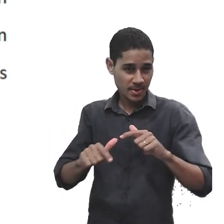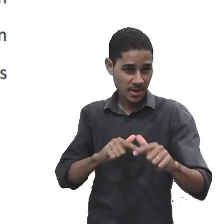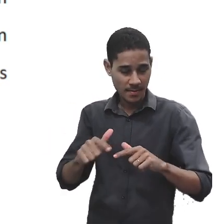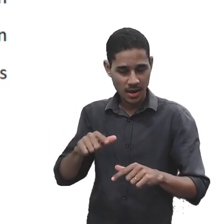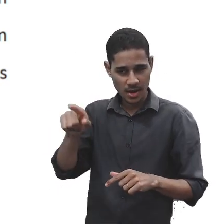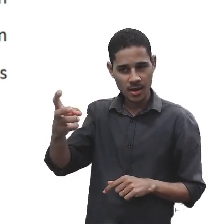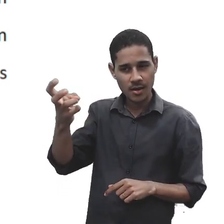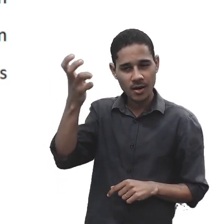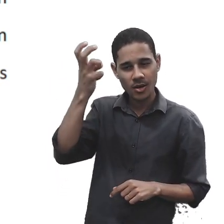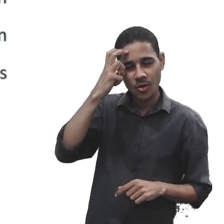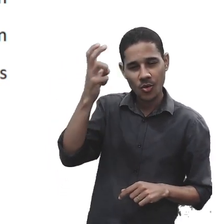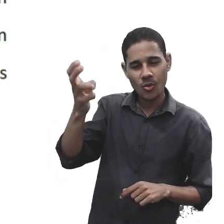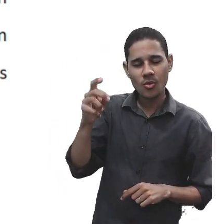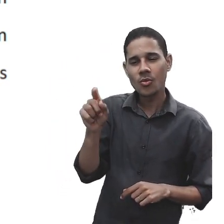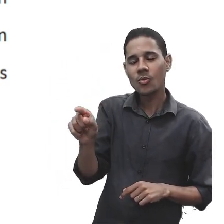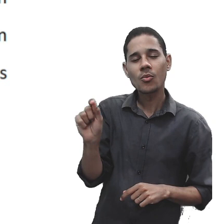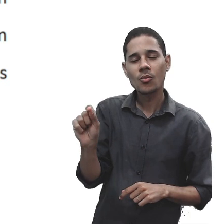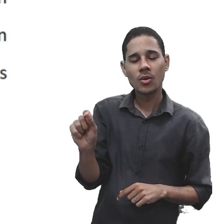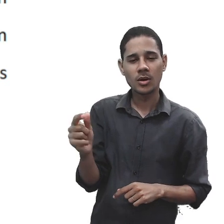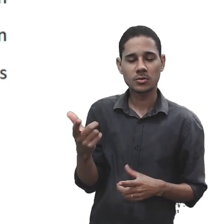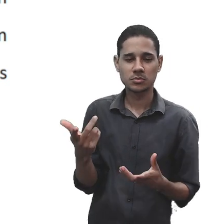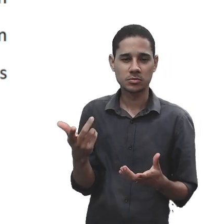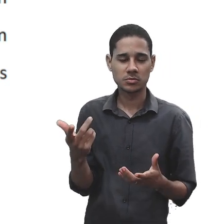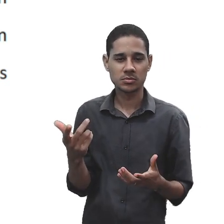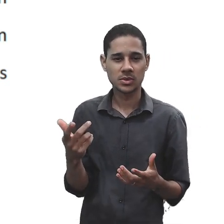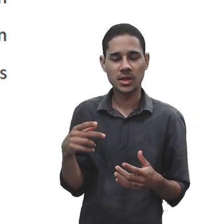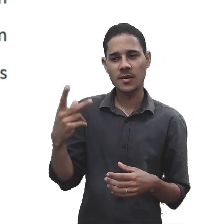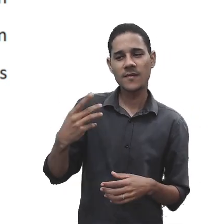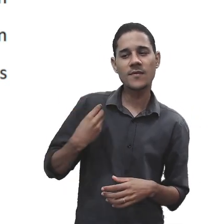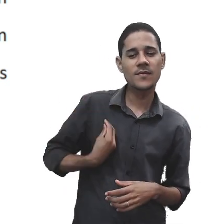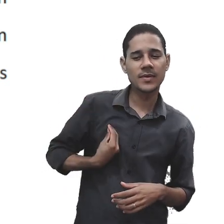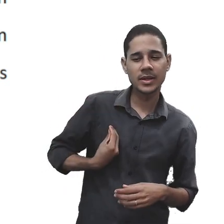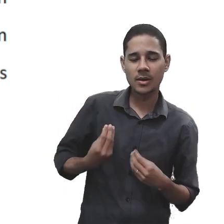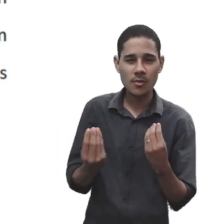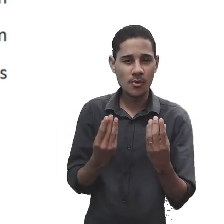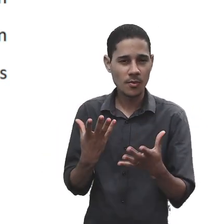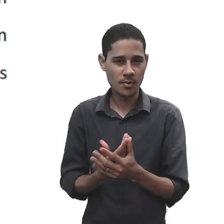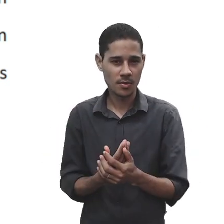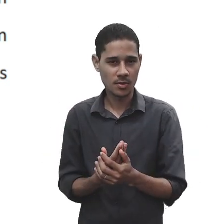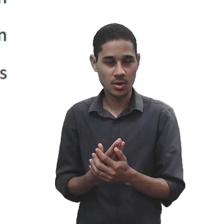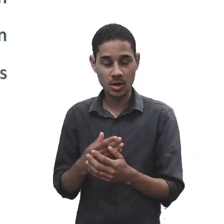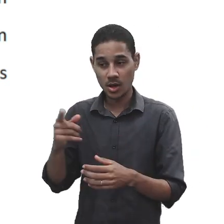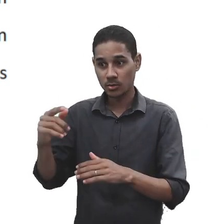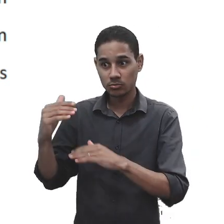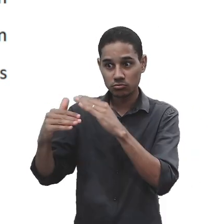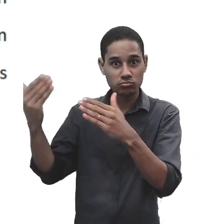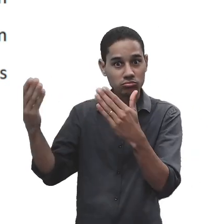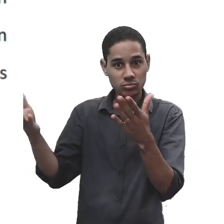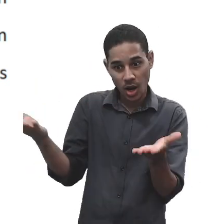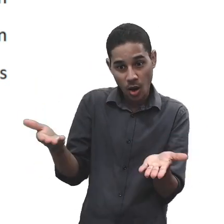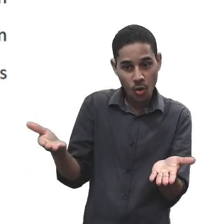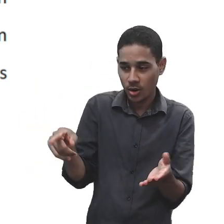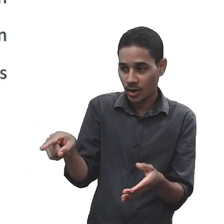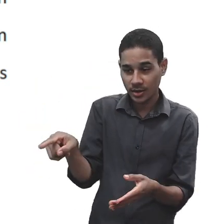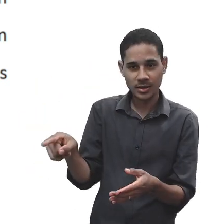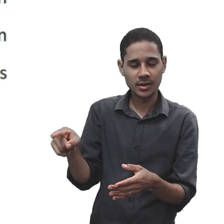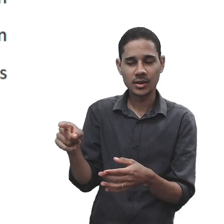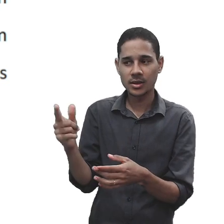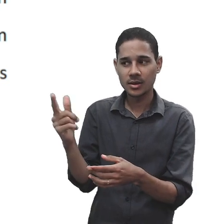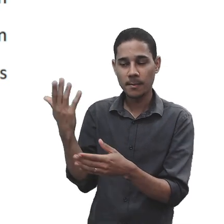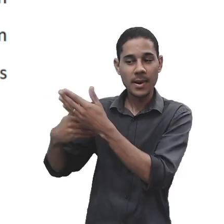vão trabalhar comigo, conhecer a cultura deles, a vida deles, como eles chegaram até ali. Para poder, partir daí,